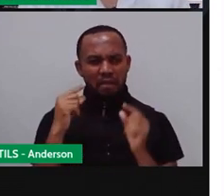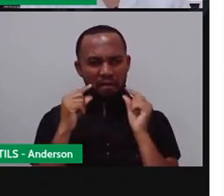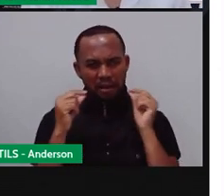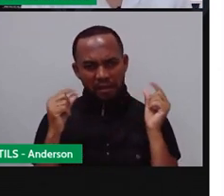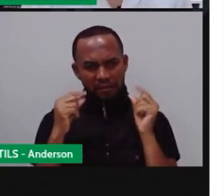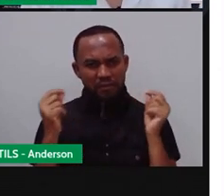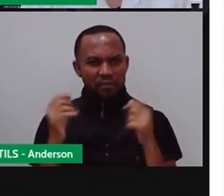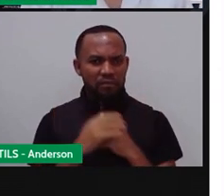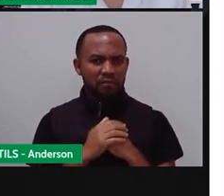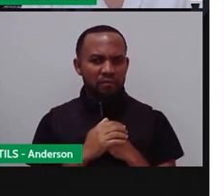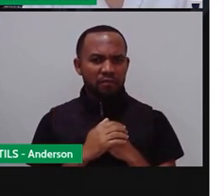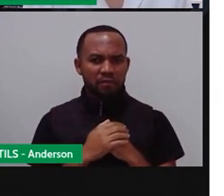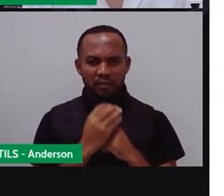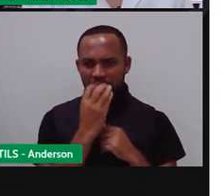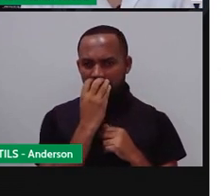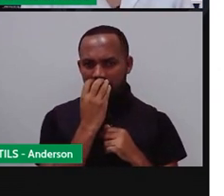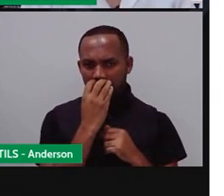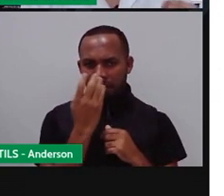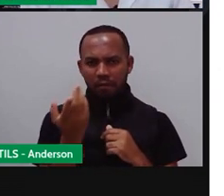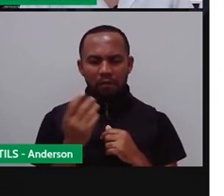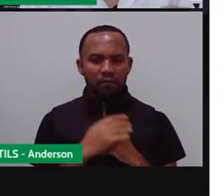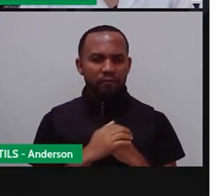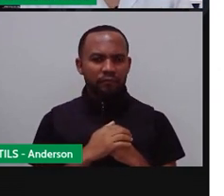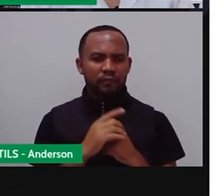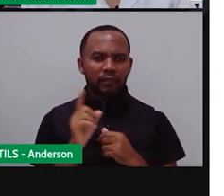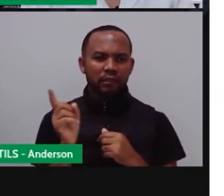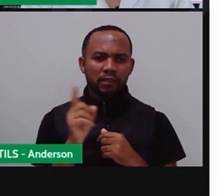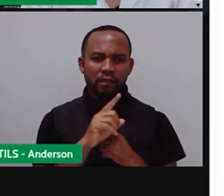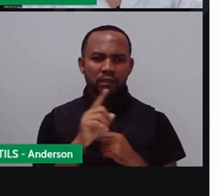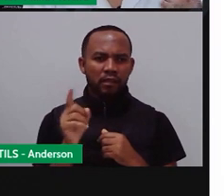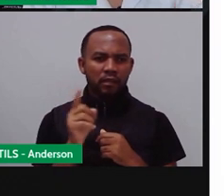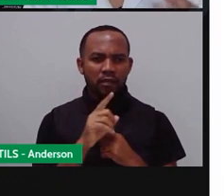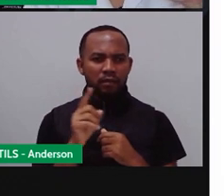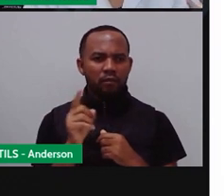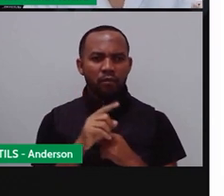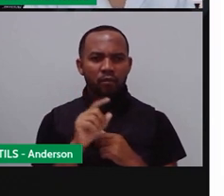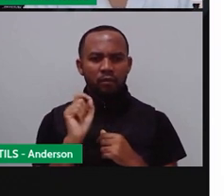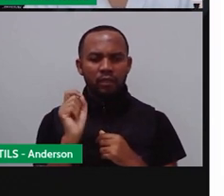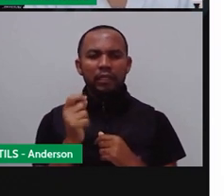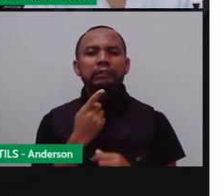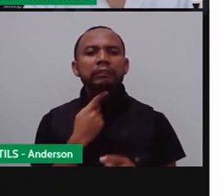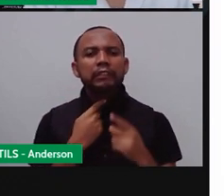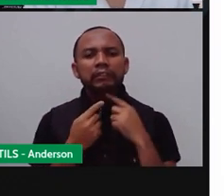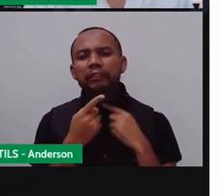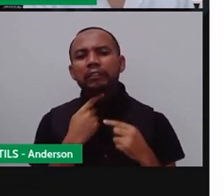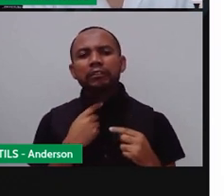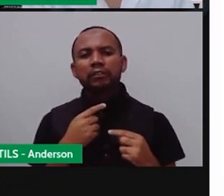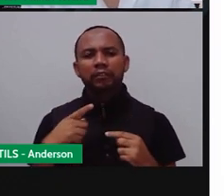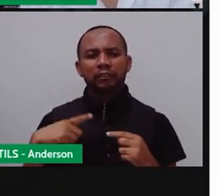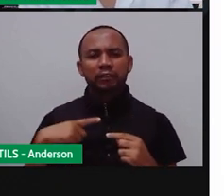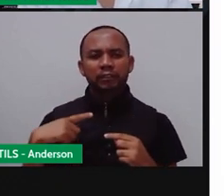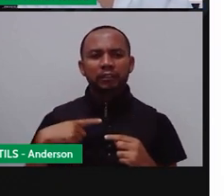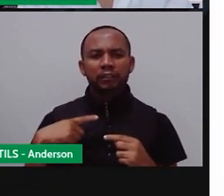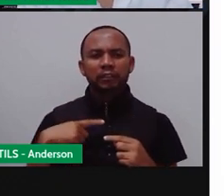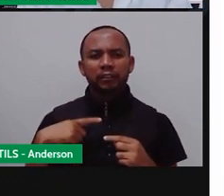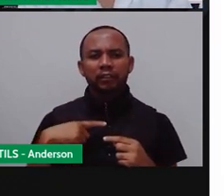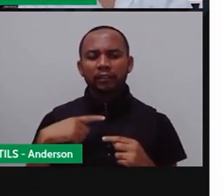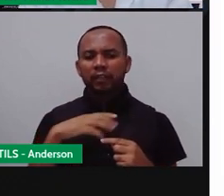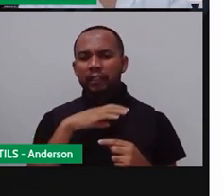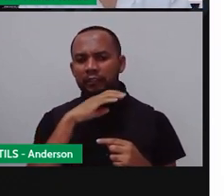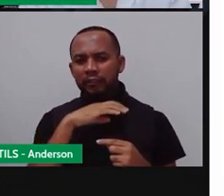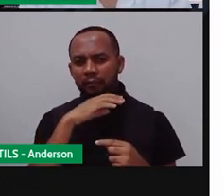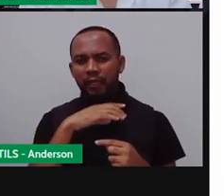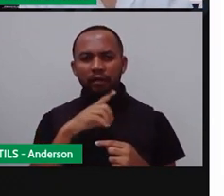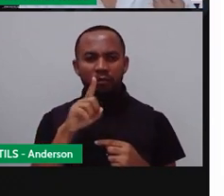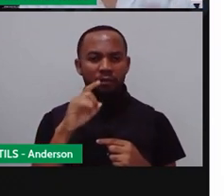um coelho, quero um hamster. Não adianta só a gente ter o desejo de ter esse animal, porque é importante que os bichinhos,